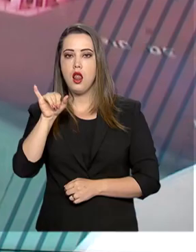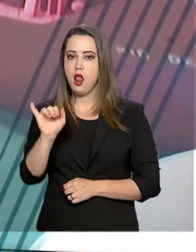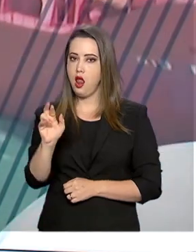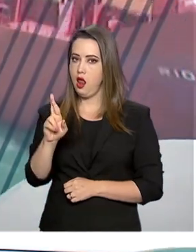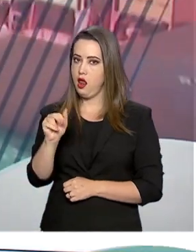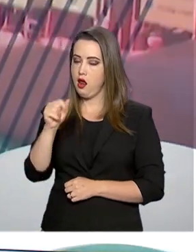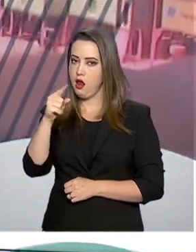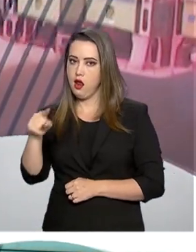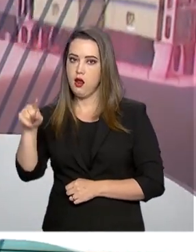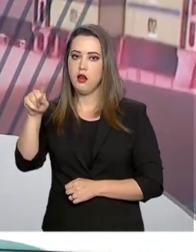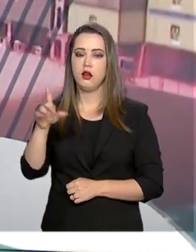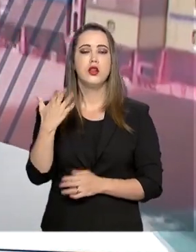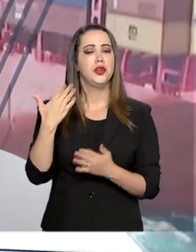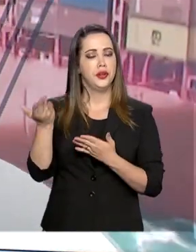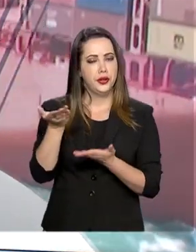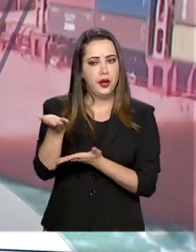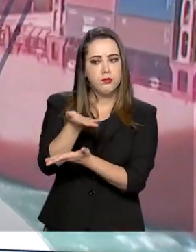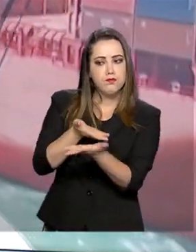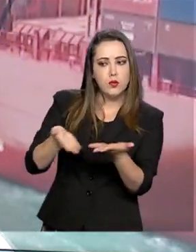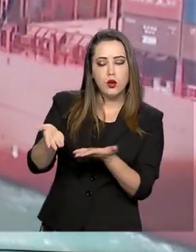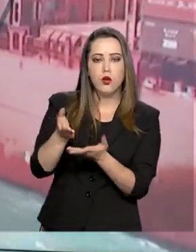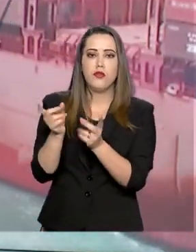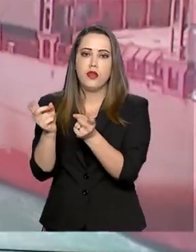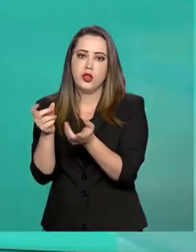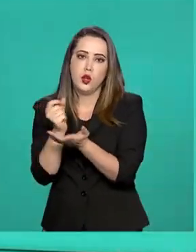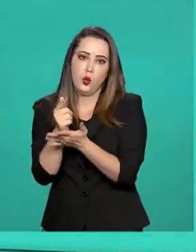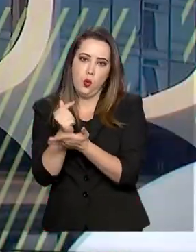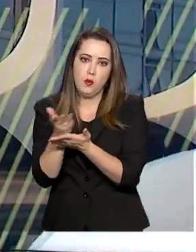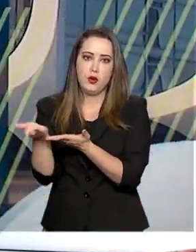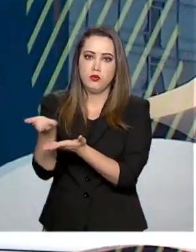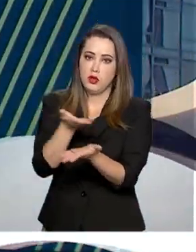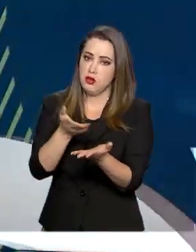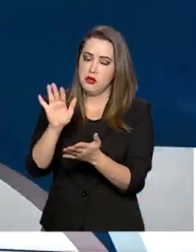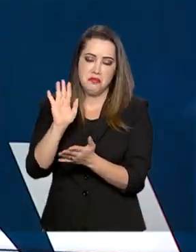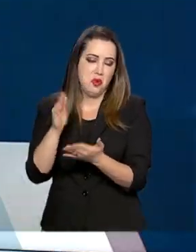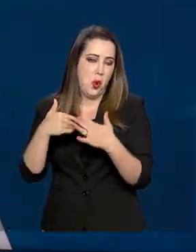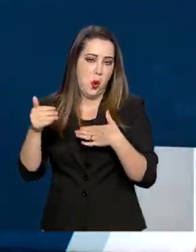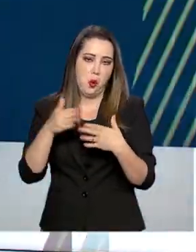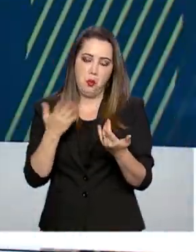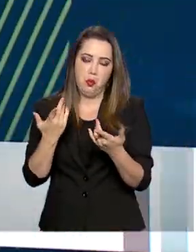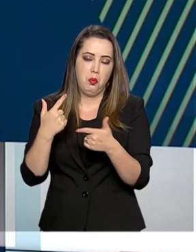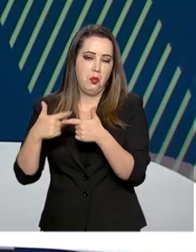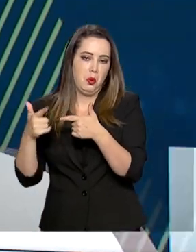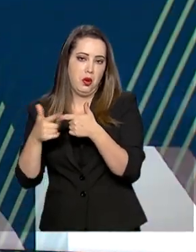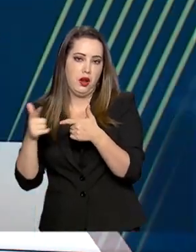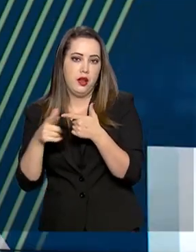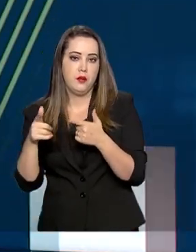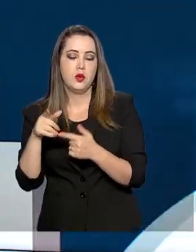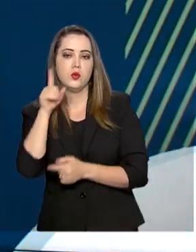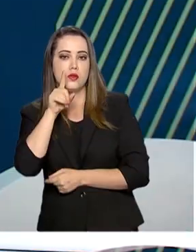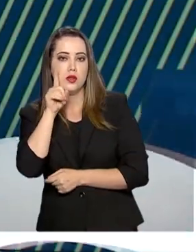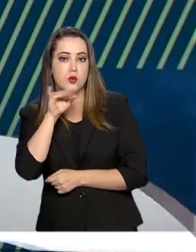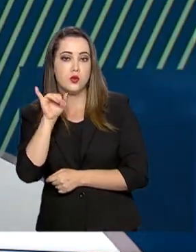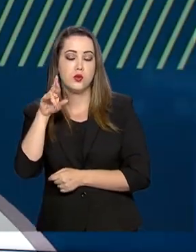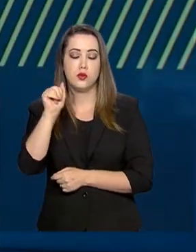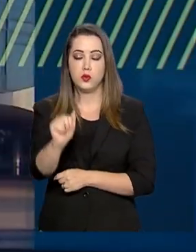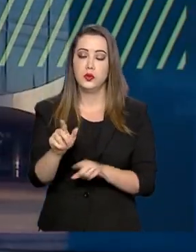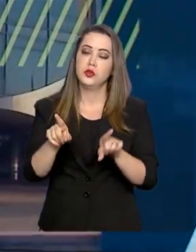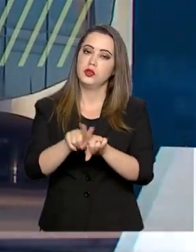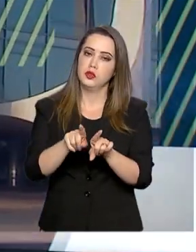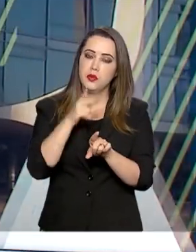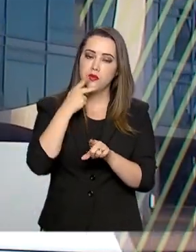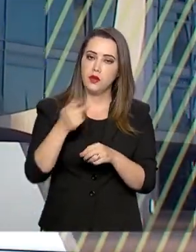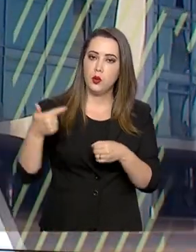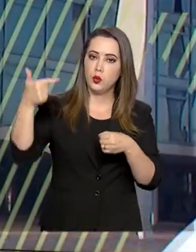comércio com o Irã, independente da crise entre Teherã e Washington. Quanto à alta do combustível aqui no Brasil, o presidente reafirmou que